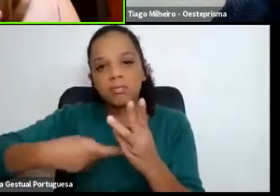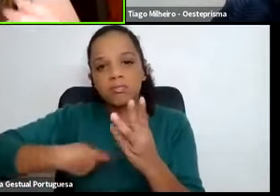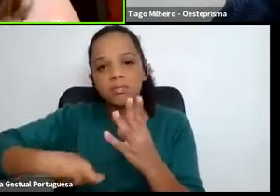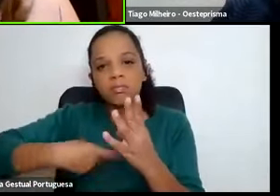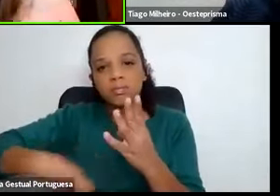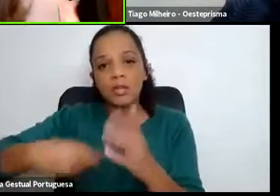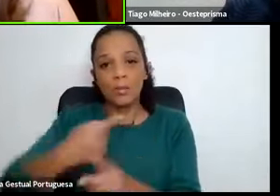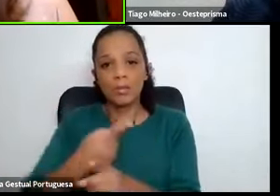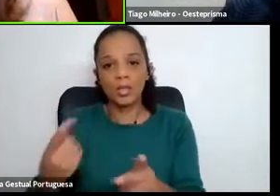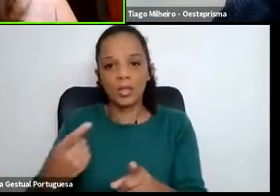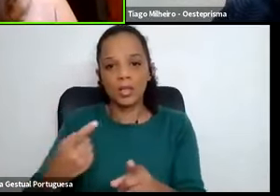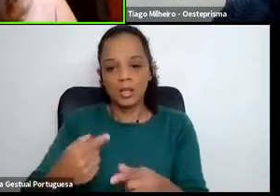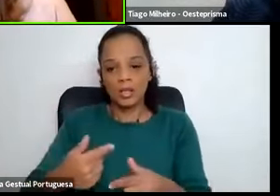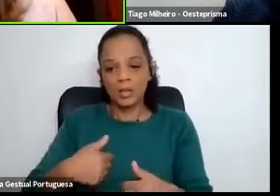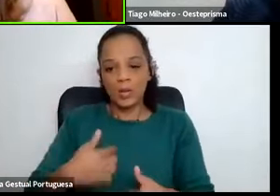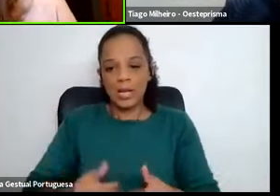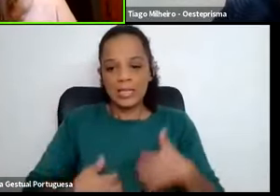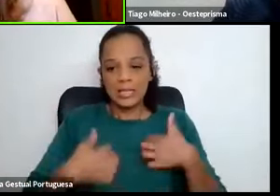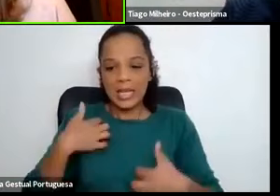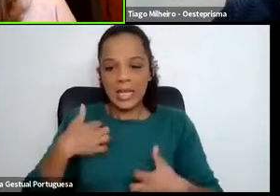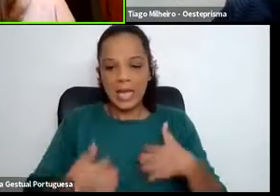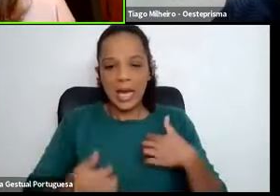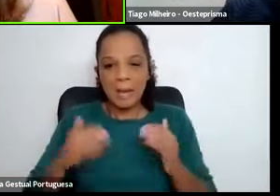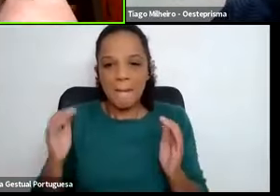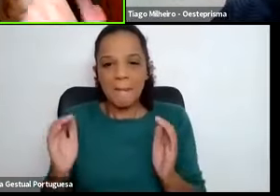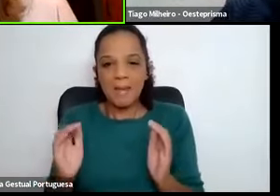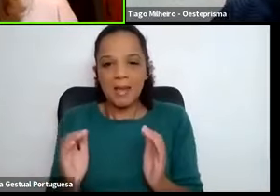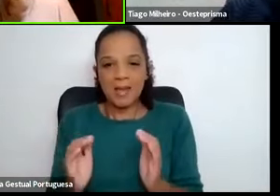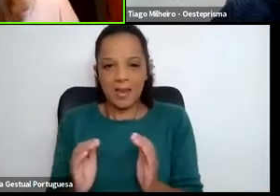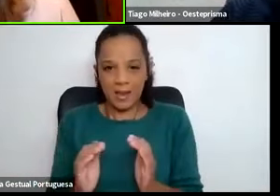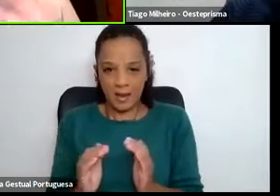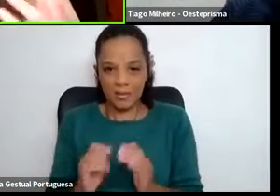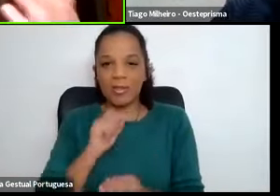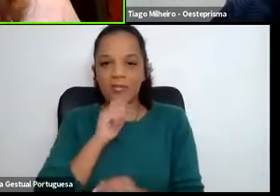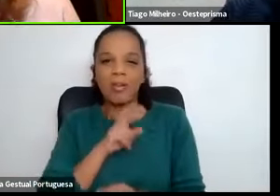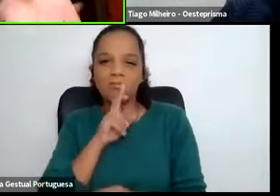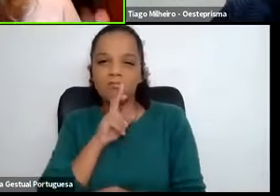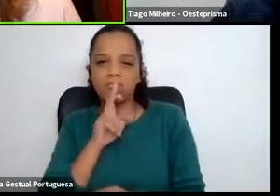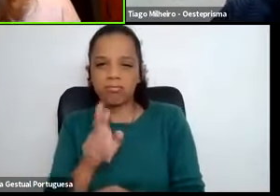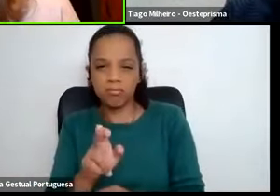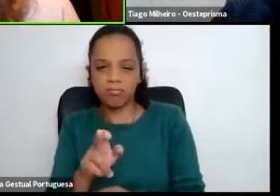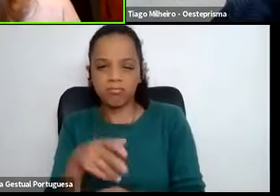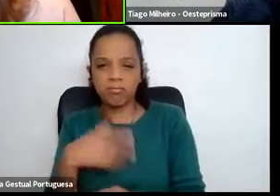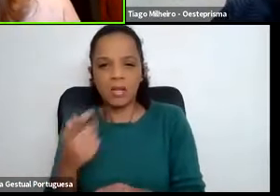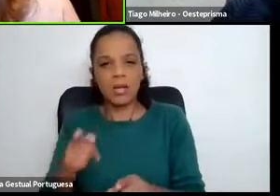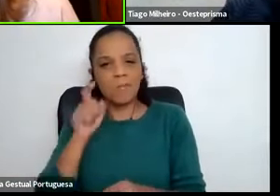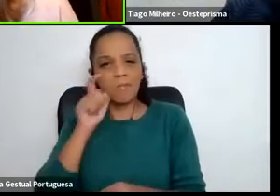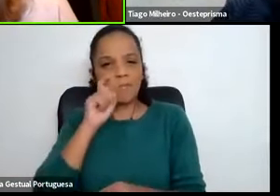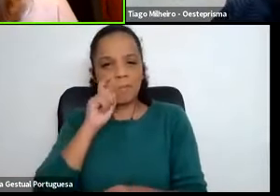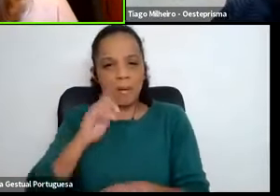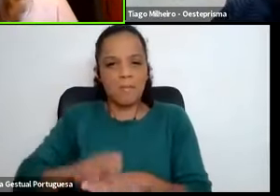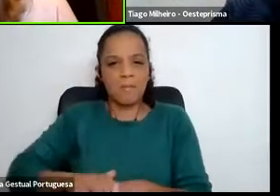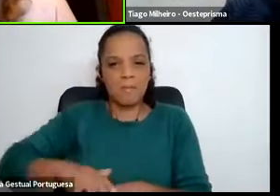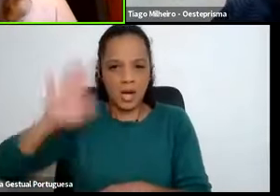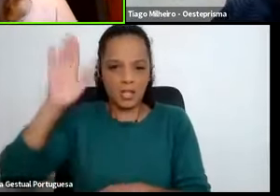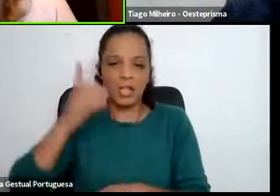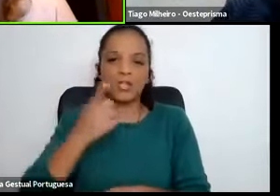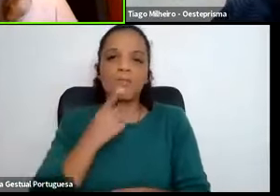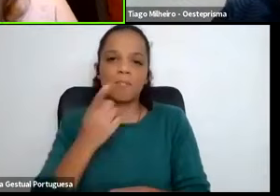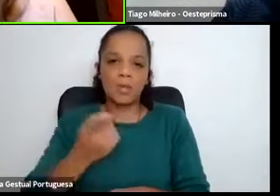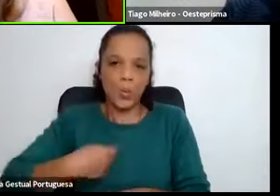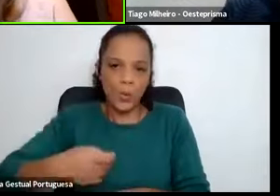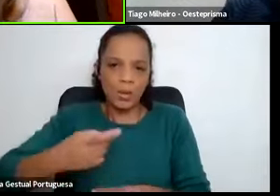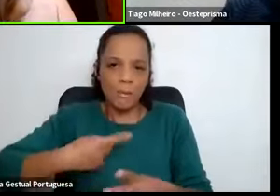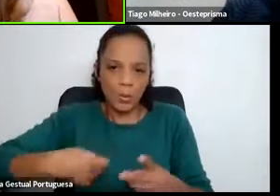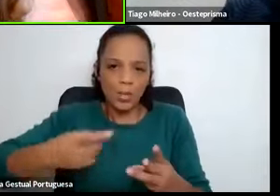sinta menos ansiedade e possa responder com maior segurança às questões colocadas.